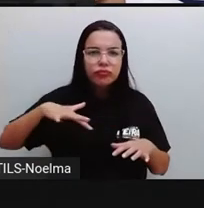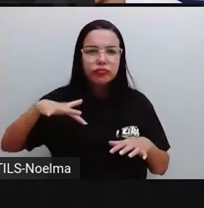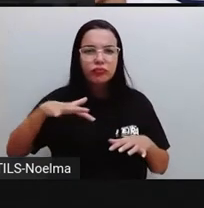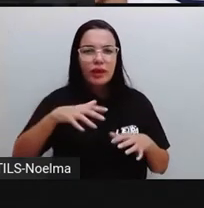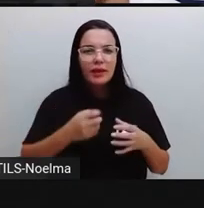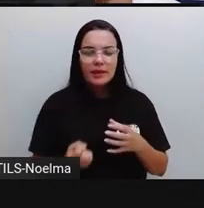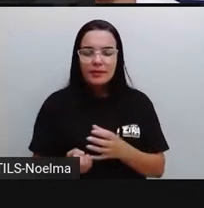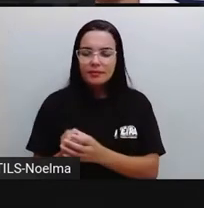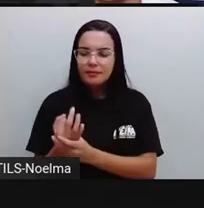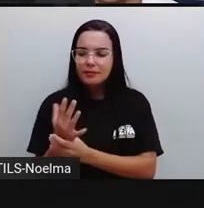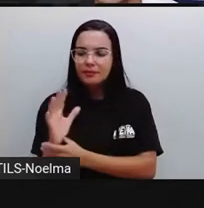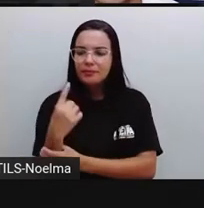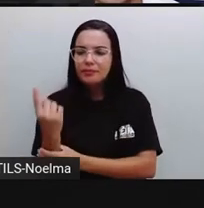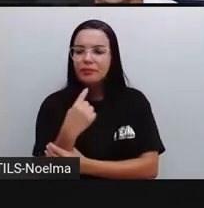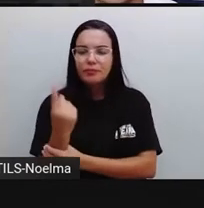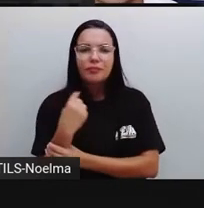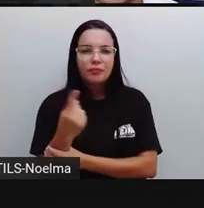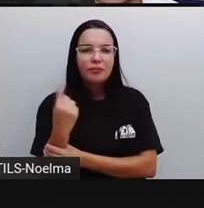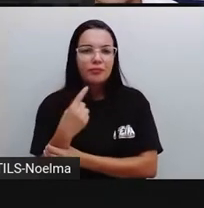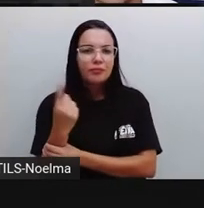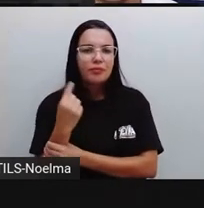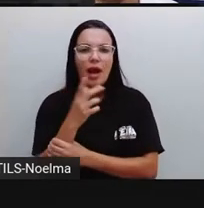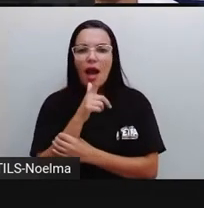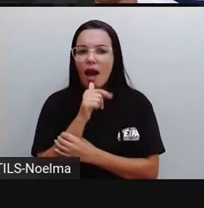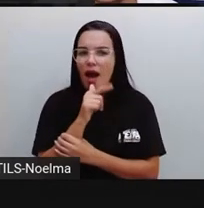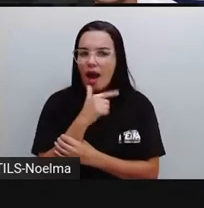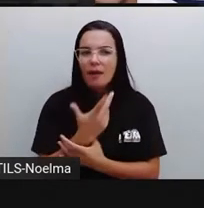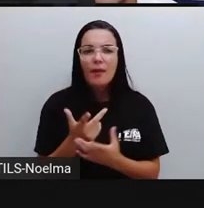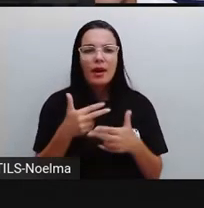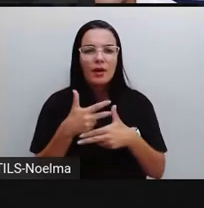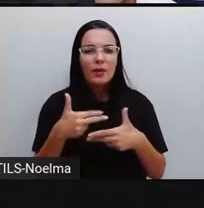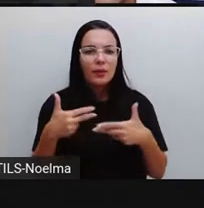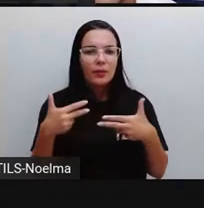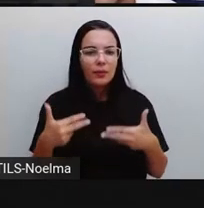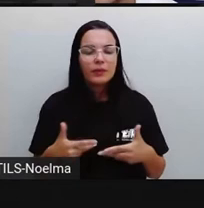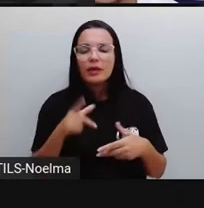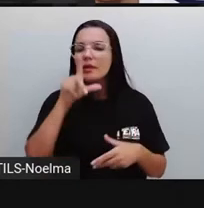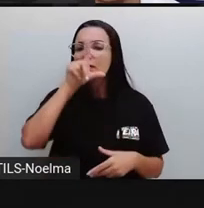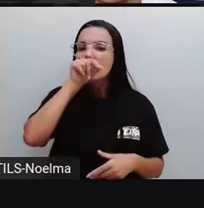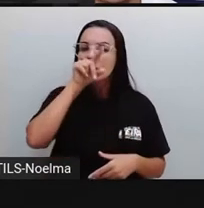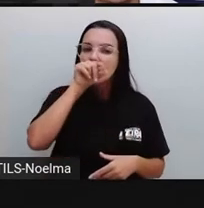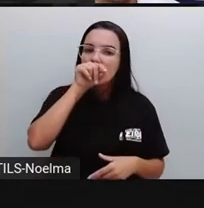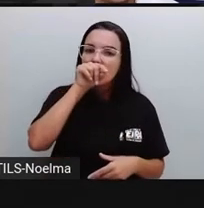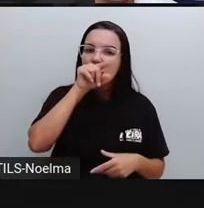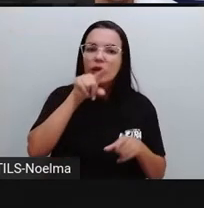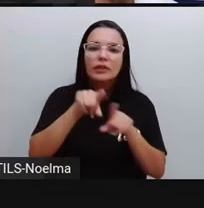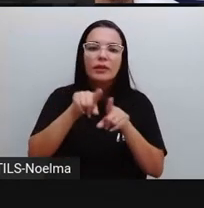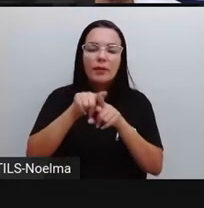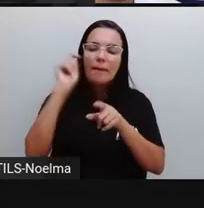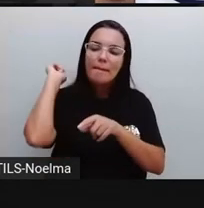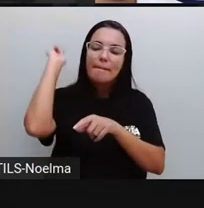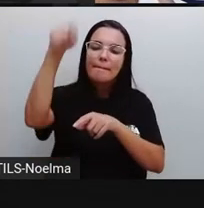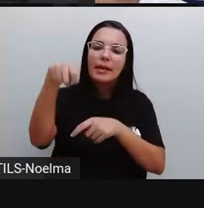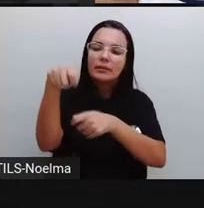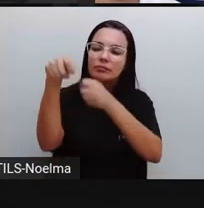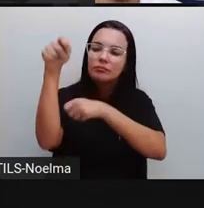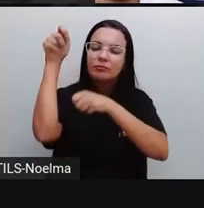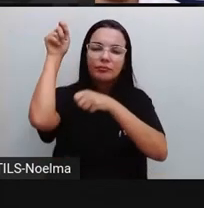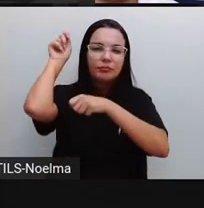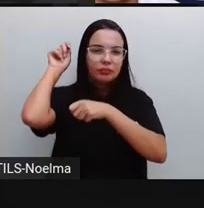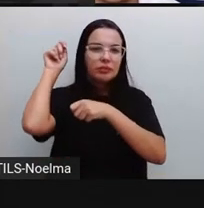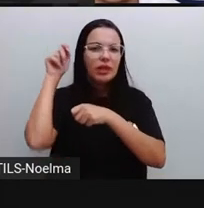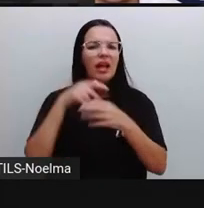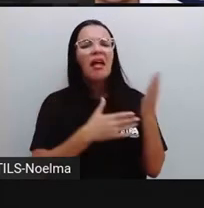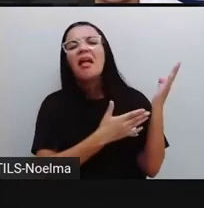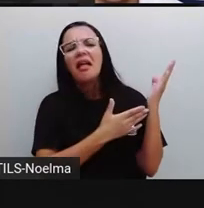irrigação, produtos, agropecuários, artigos para pássaros, artigos para pesca, etc. E esse daí